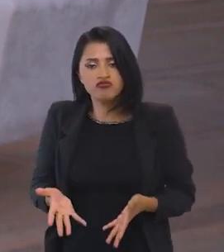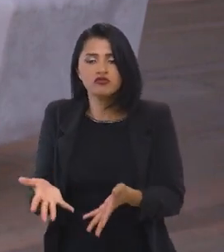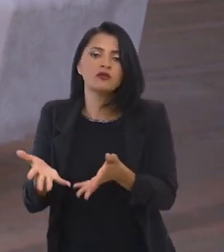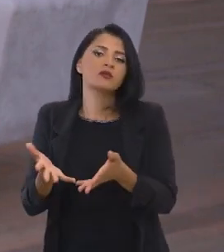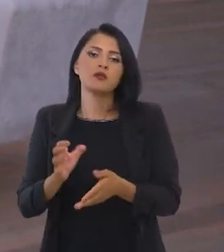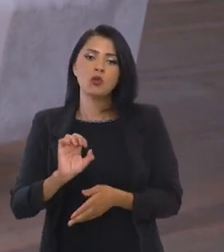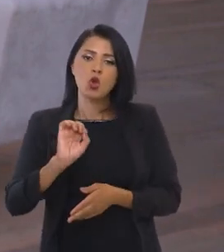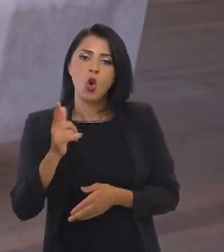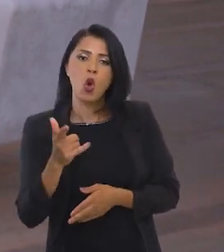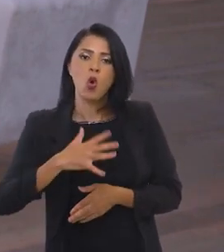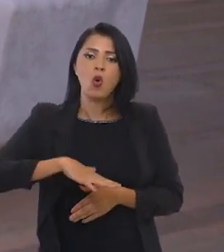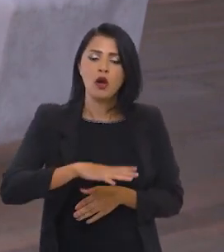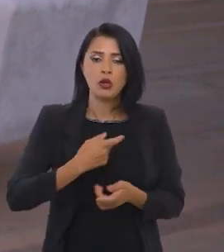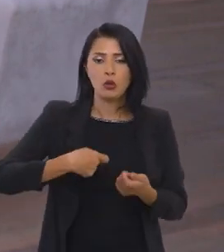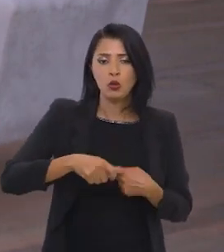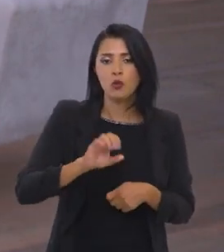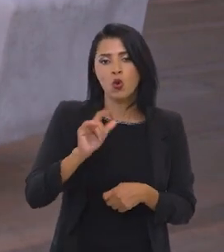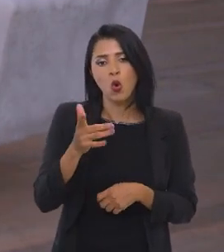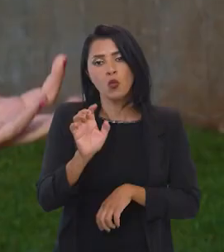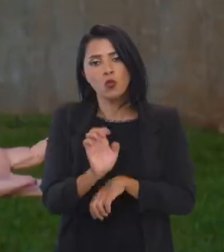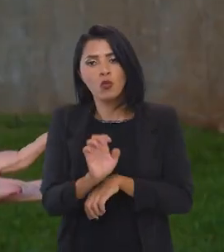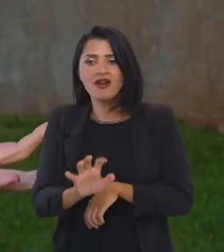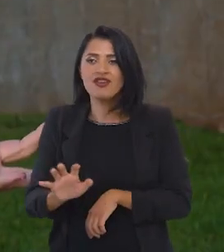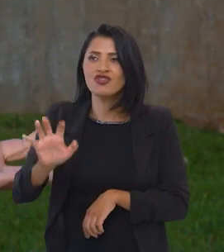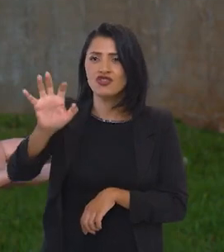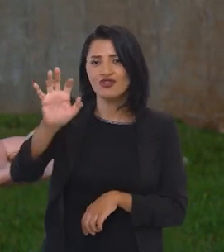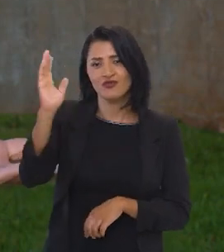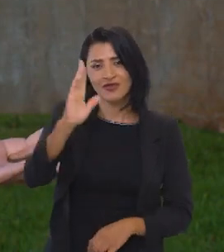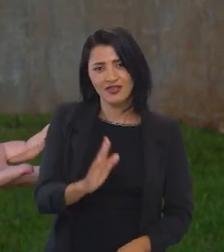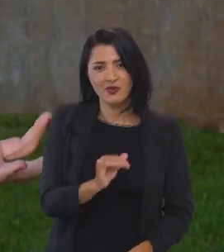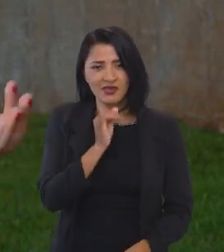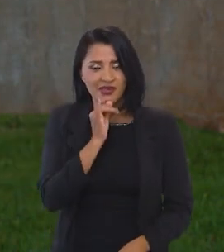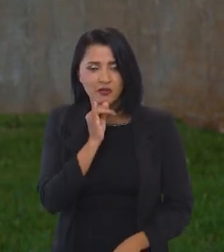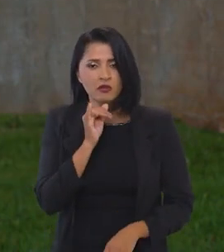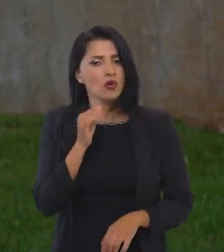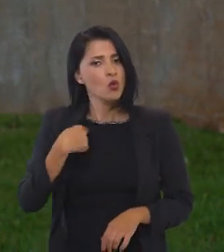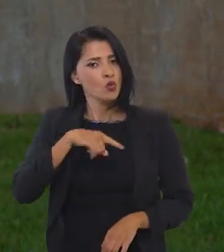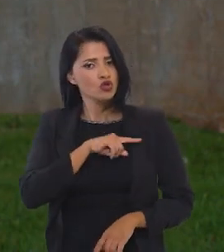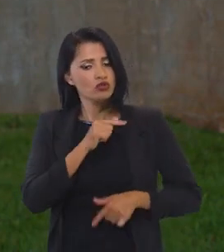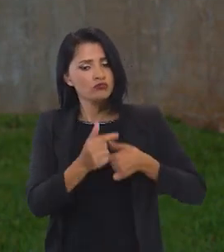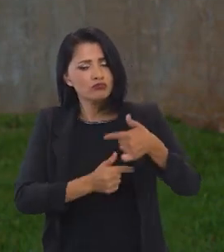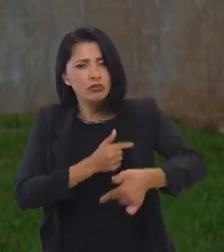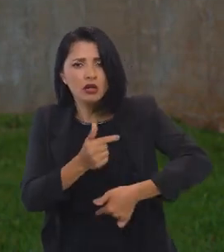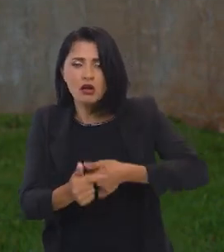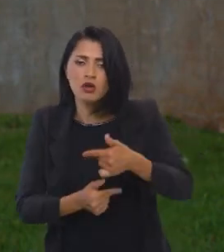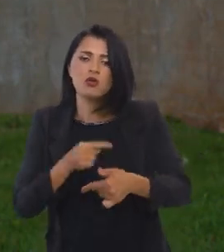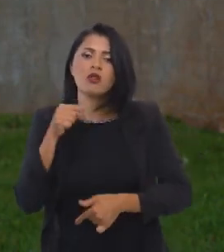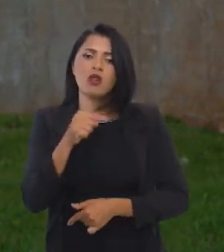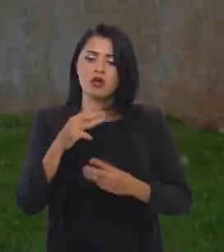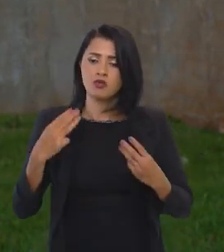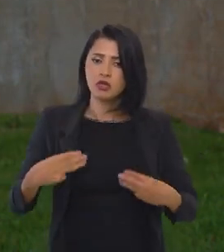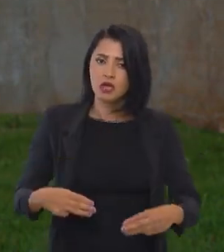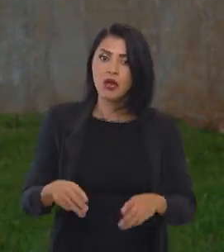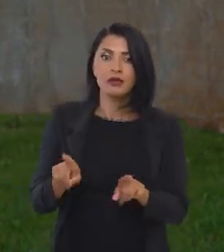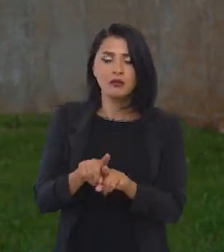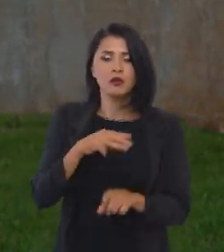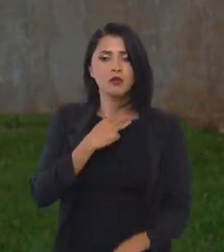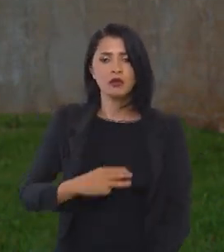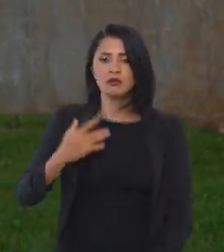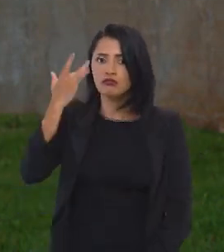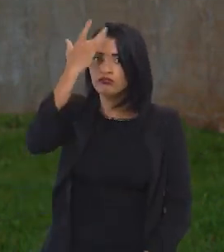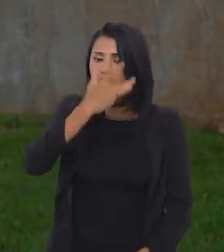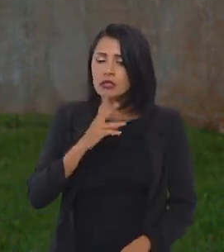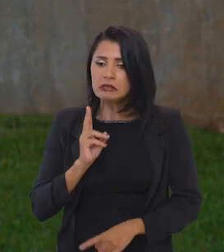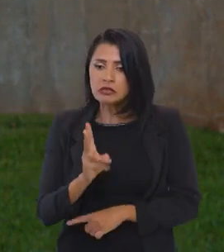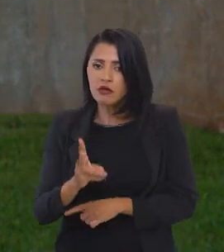momento, estimulado, ou o setor econômico, ou uma região do Brasil, por exemplo. O que nós temos trabalhado muito no Ministério, e o